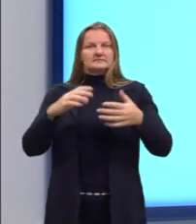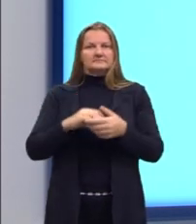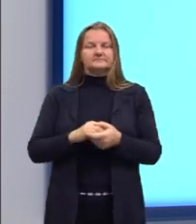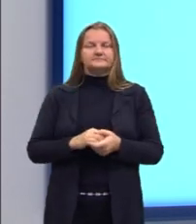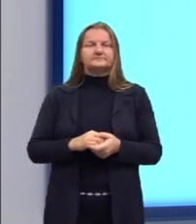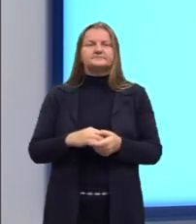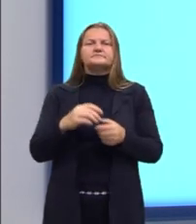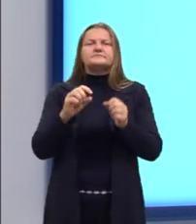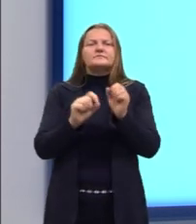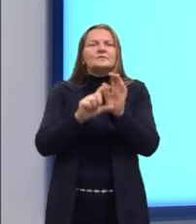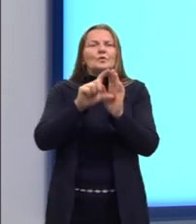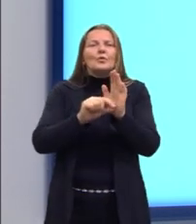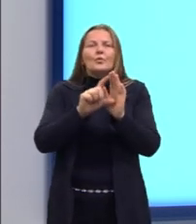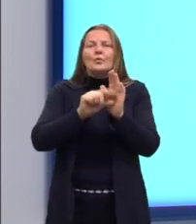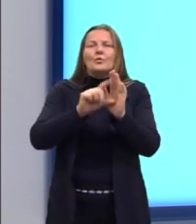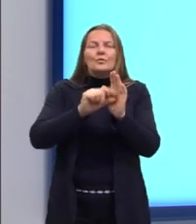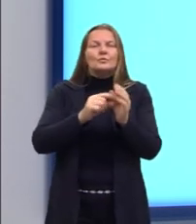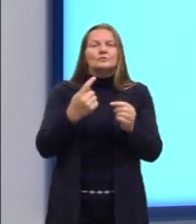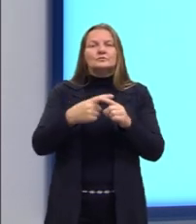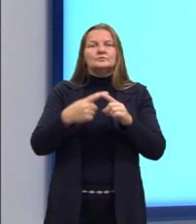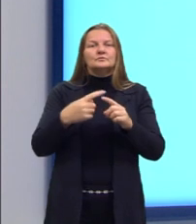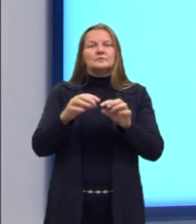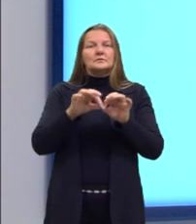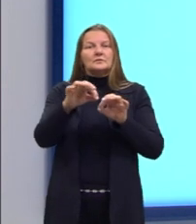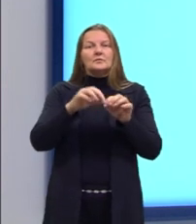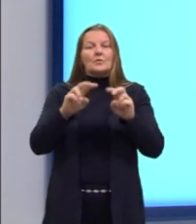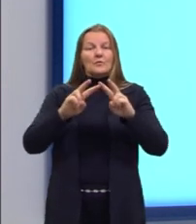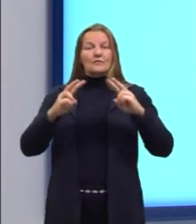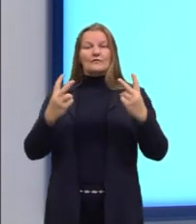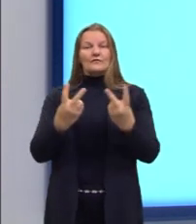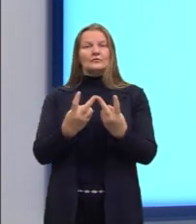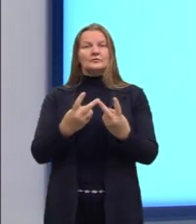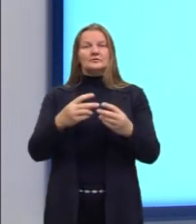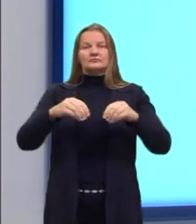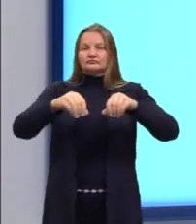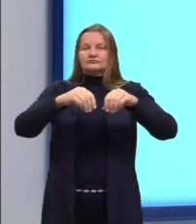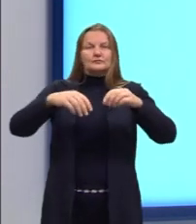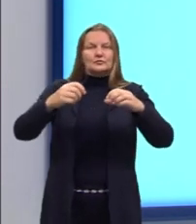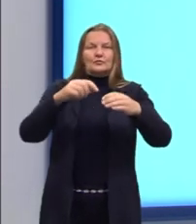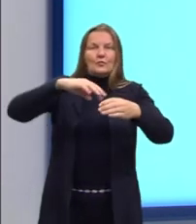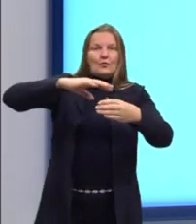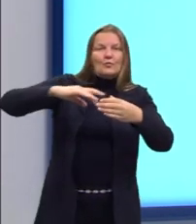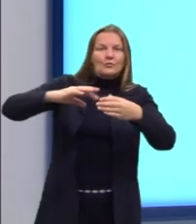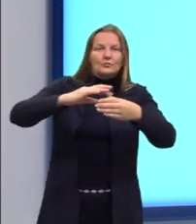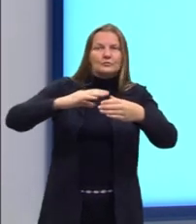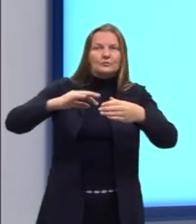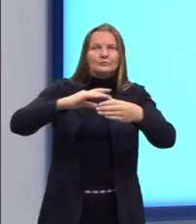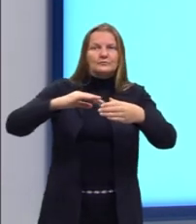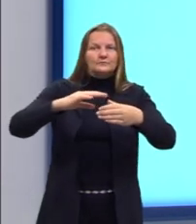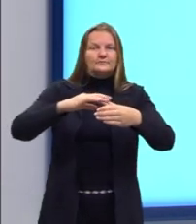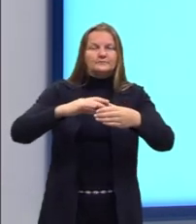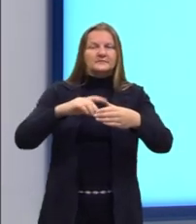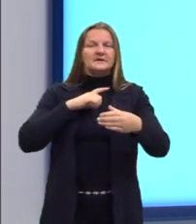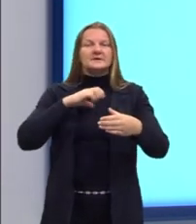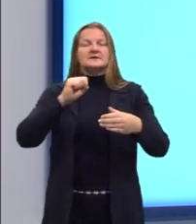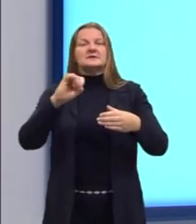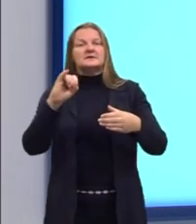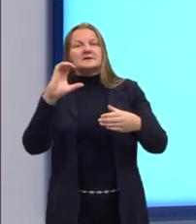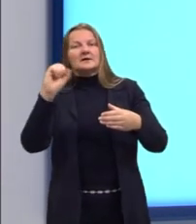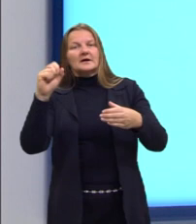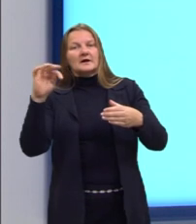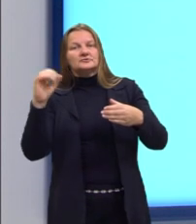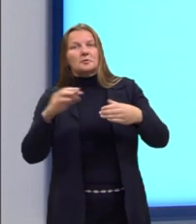cátion livre por unidade de volume de uma determinada solução, tá? Então, quanto mais esse cátion estiver